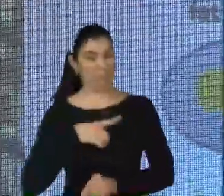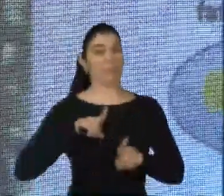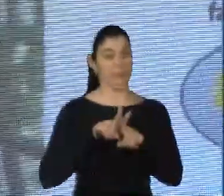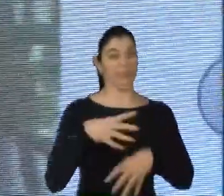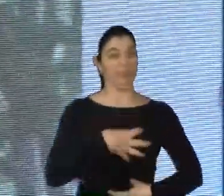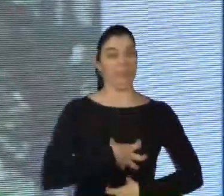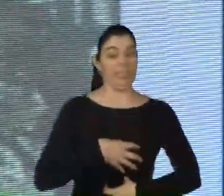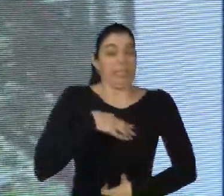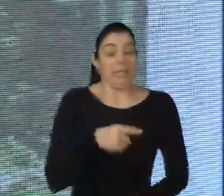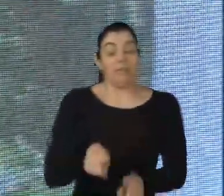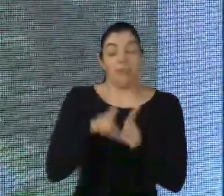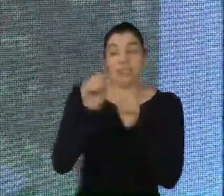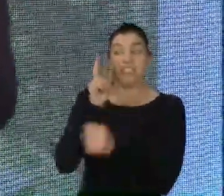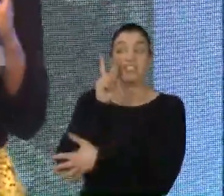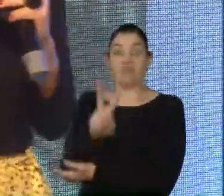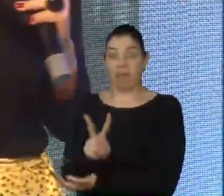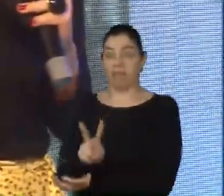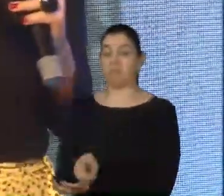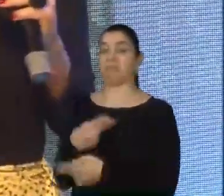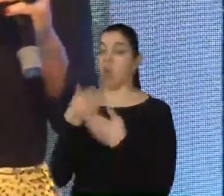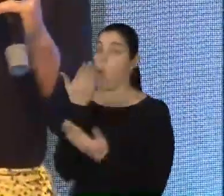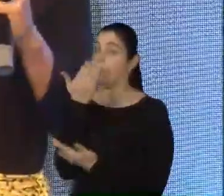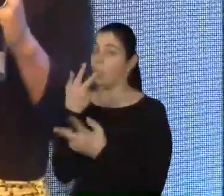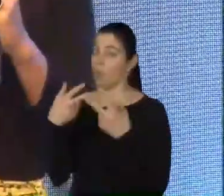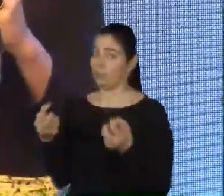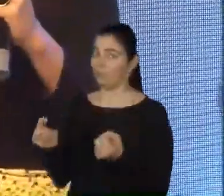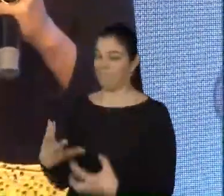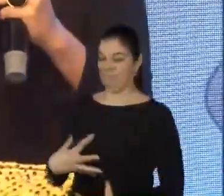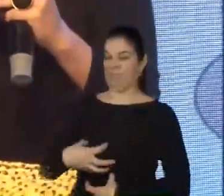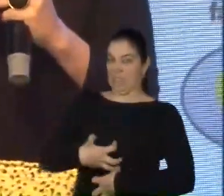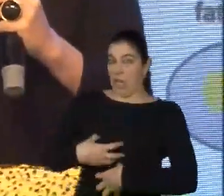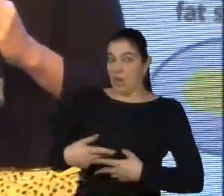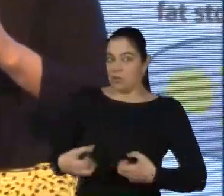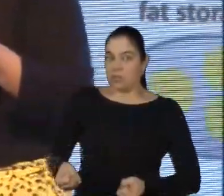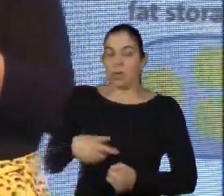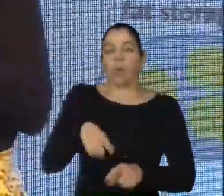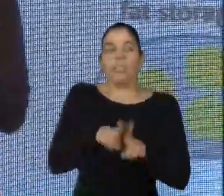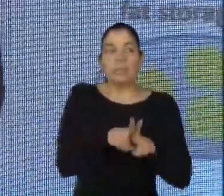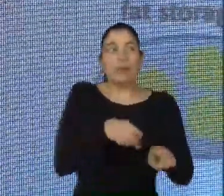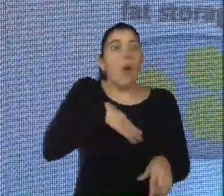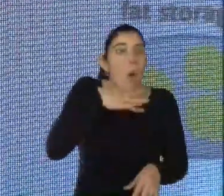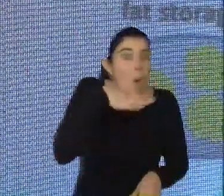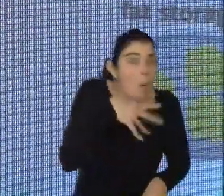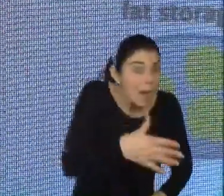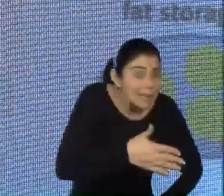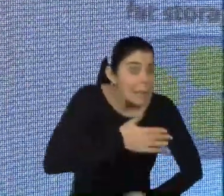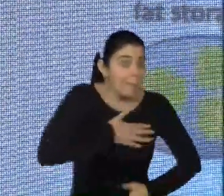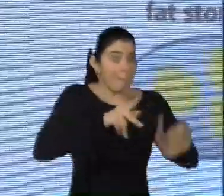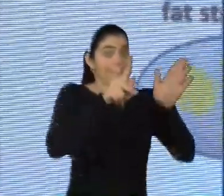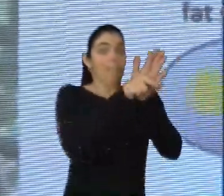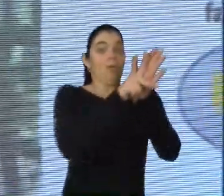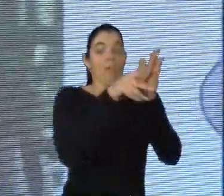a absorver bem os nutrientes ou eles vão criar produtos que são tóxicos para a gente. Então, a nós, vários